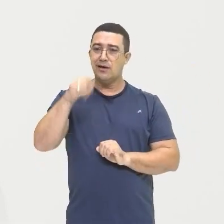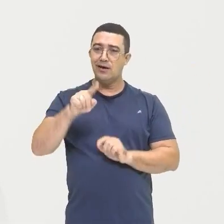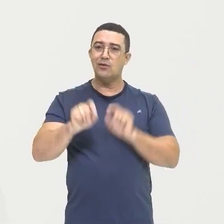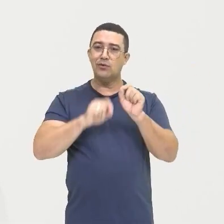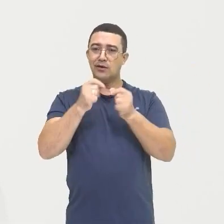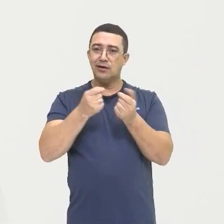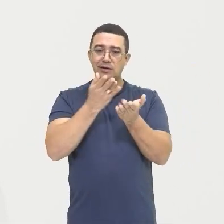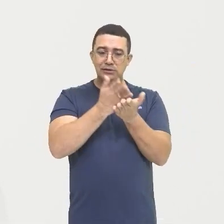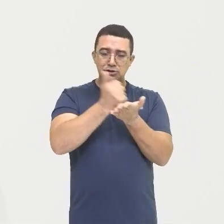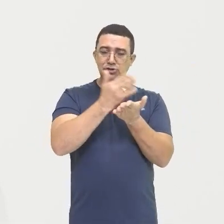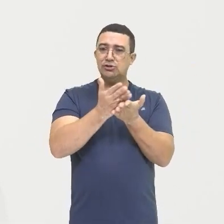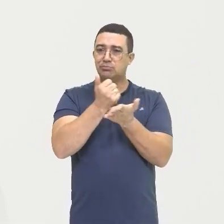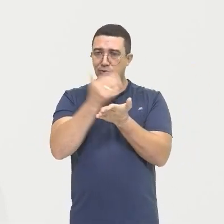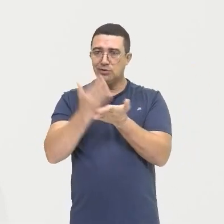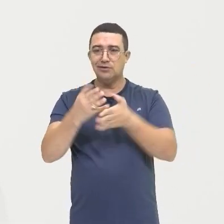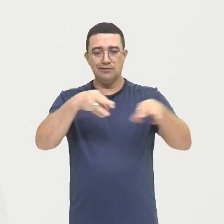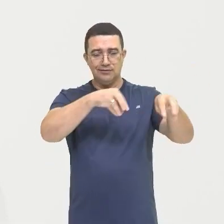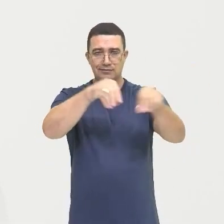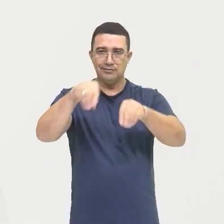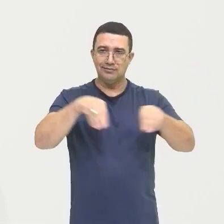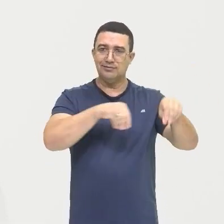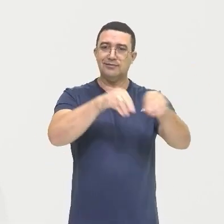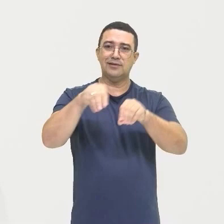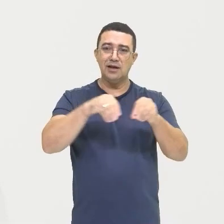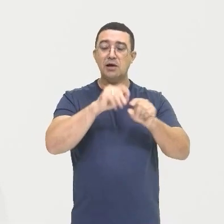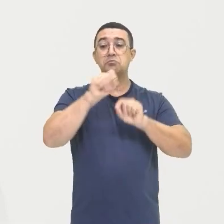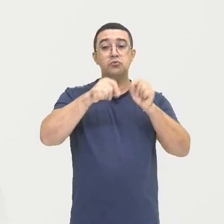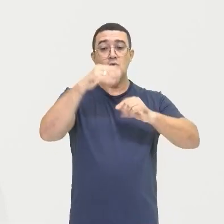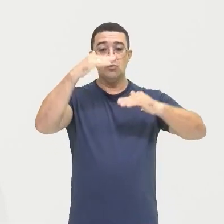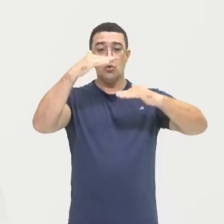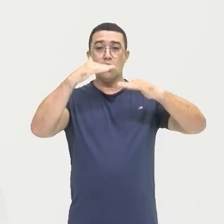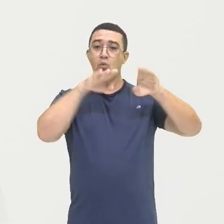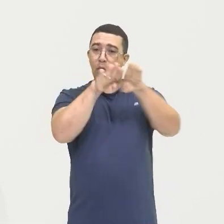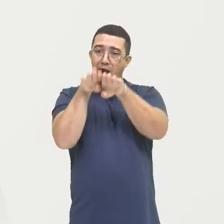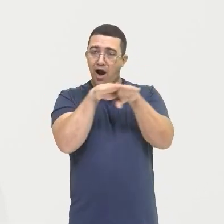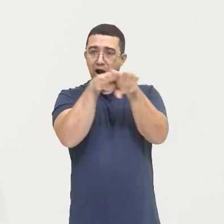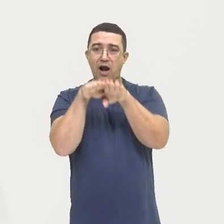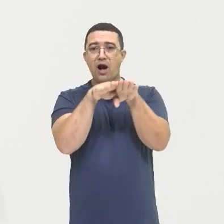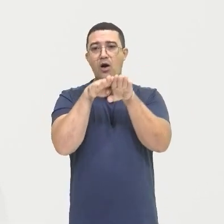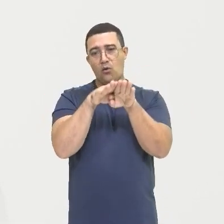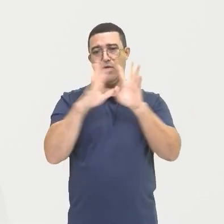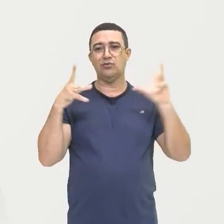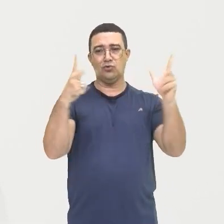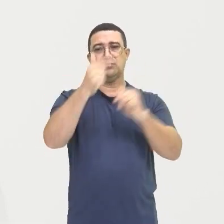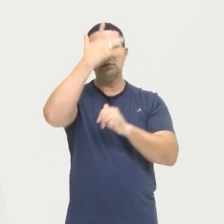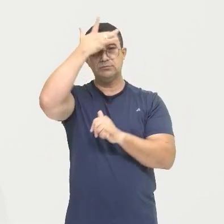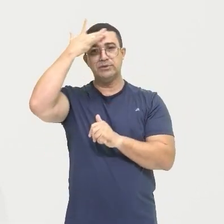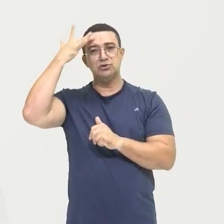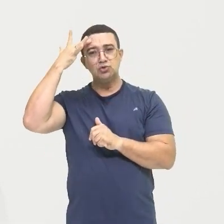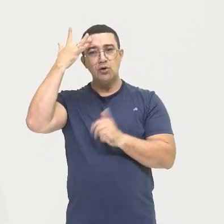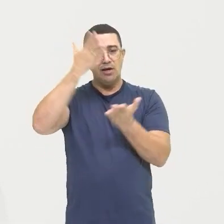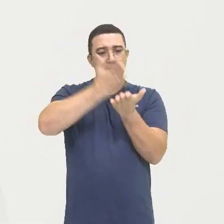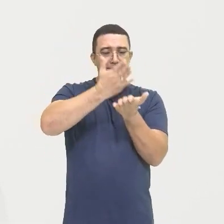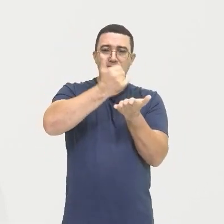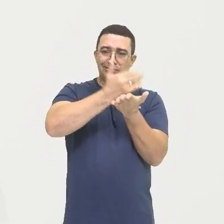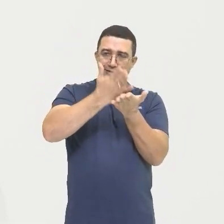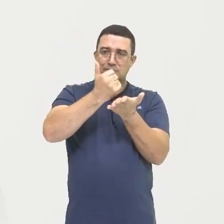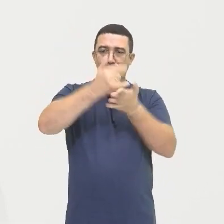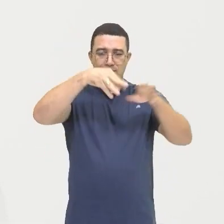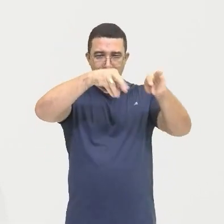redistribuir Ou de distribuir De forma mais justa E igualitária Das terras